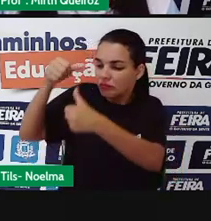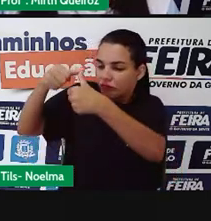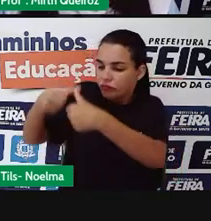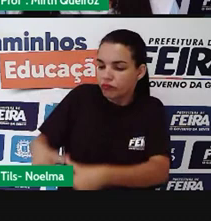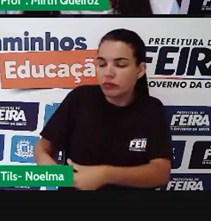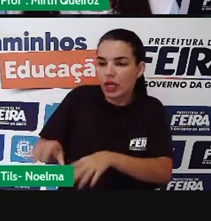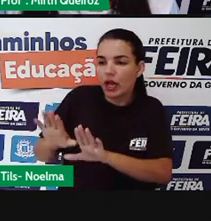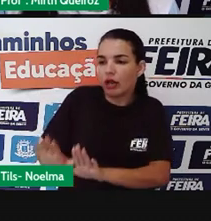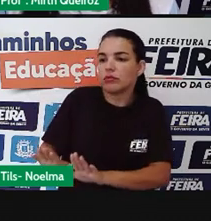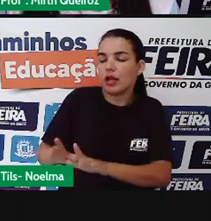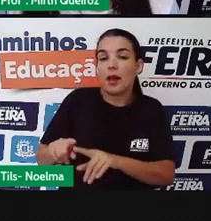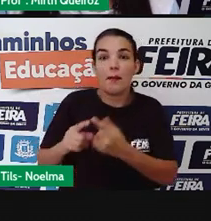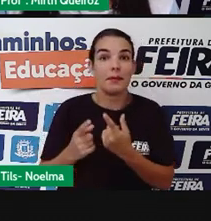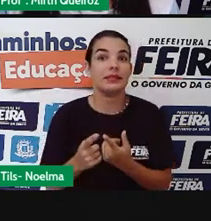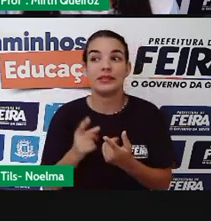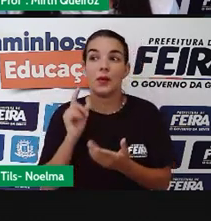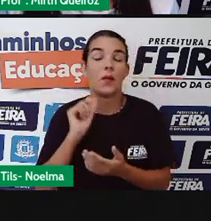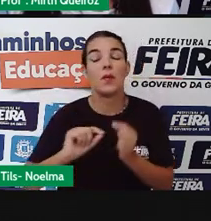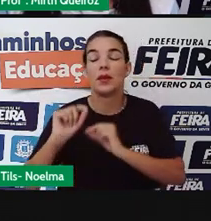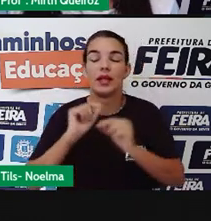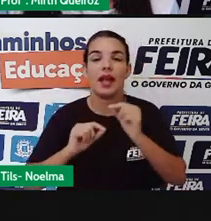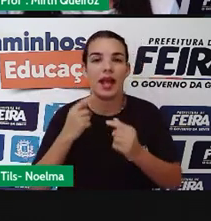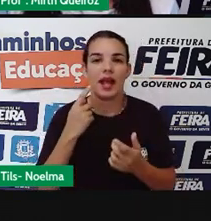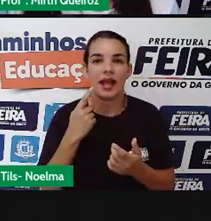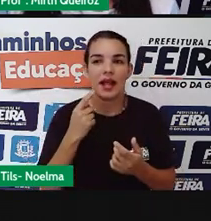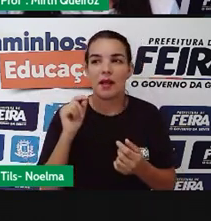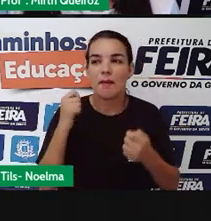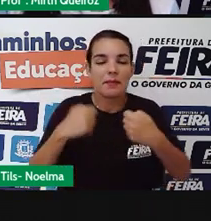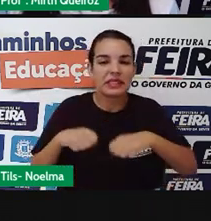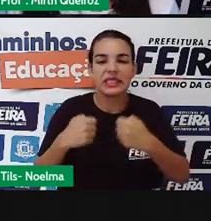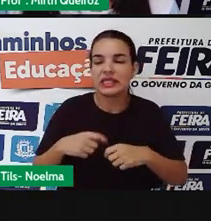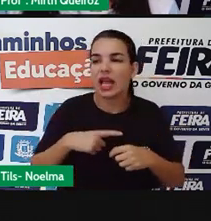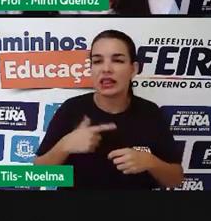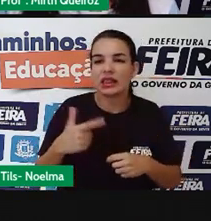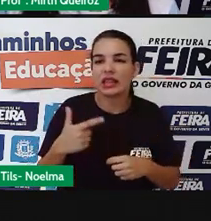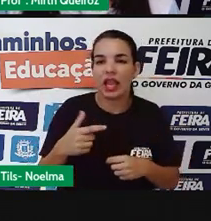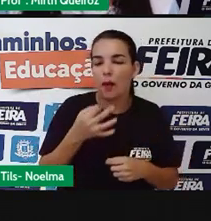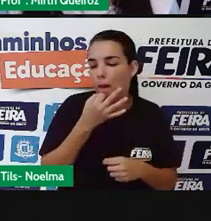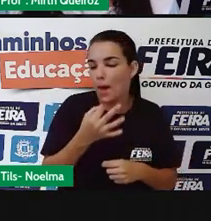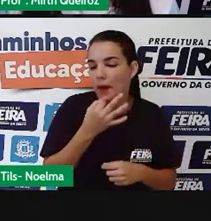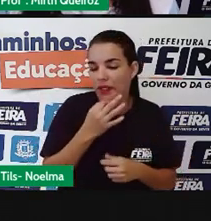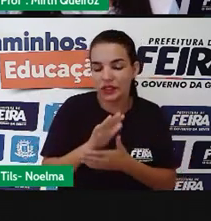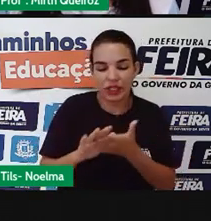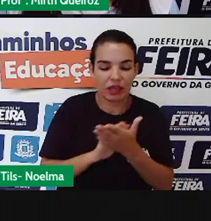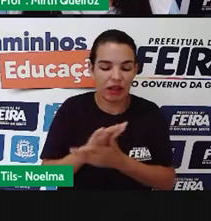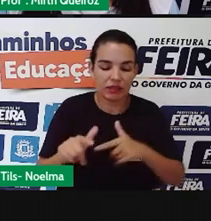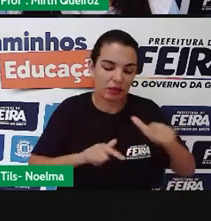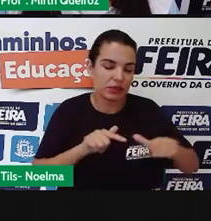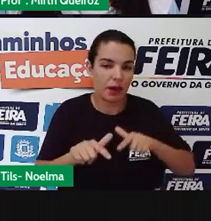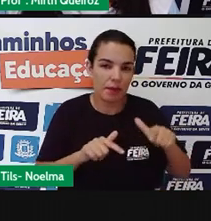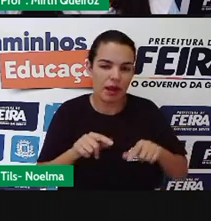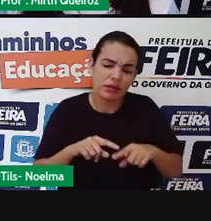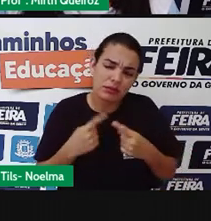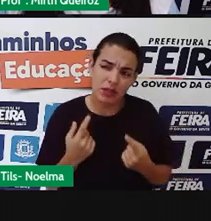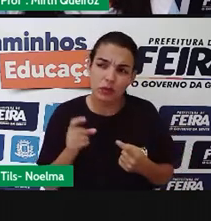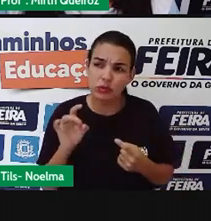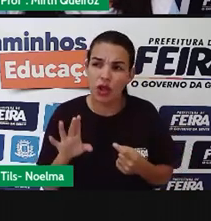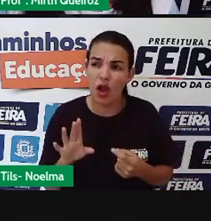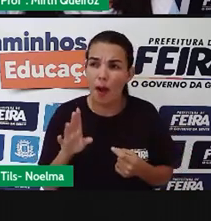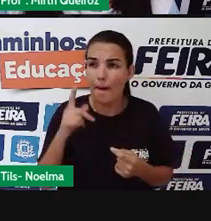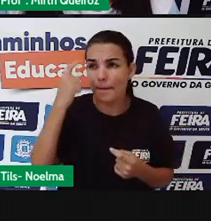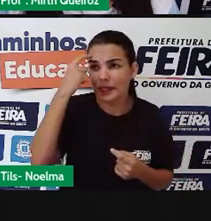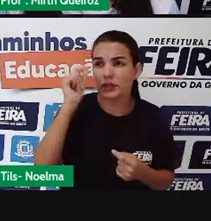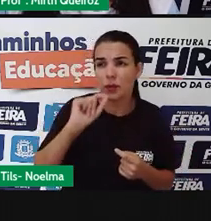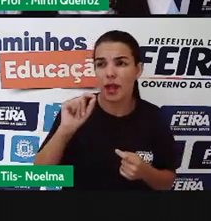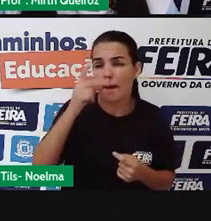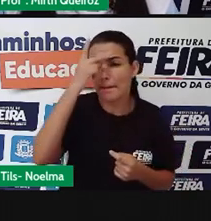tarefa automática ali, né? Não exige um pensamento crítico. Então, de certa forma, simboliza essas pessoas que cumprem as tarefas,